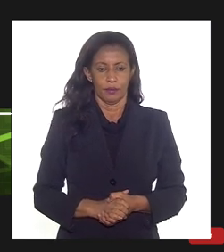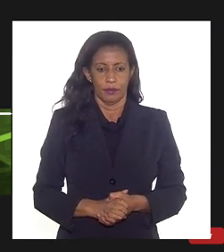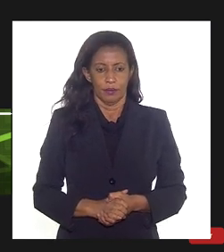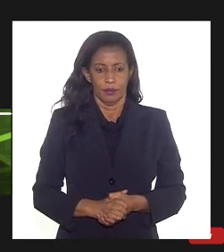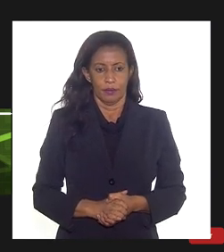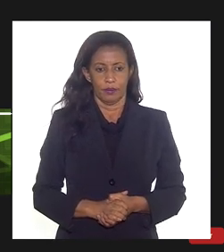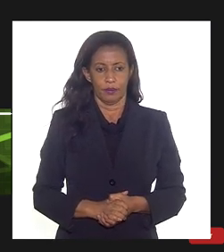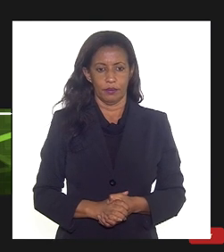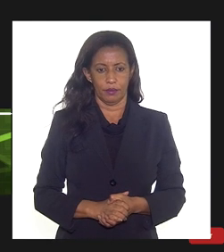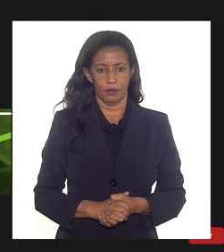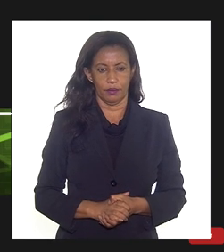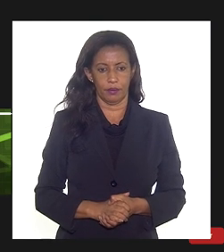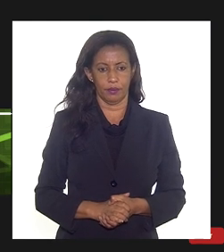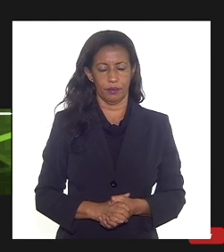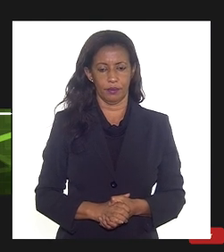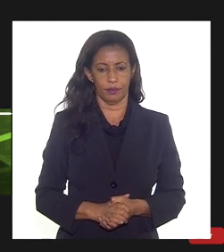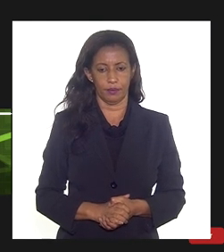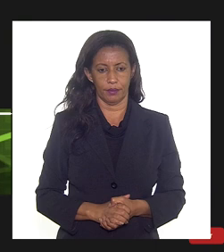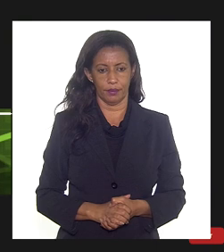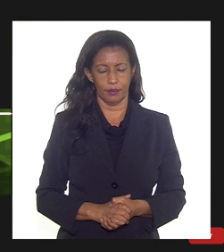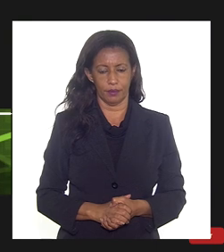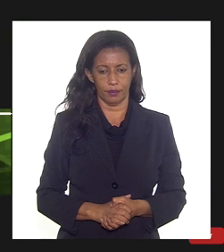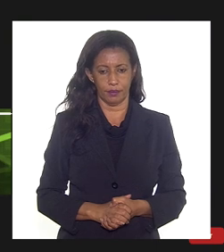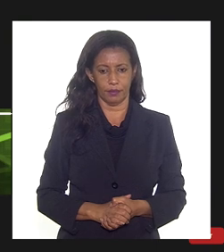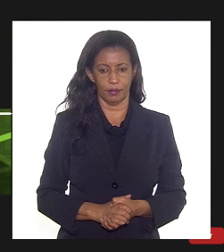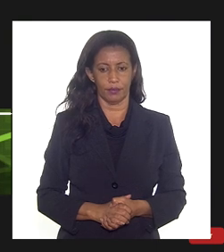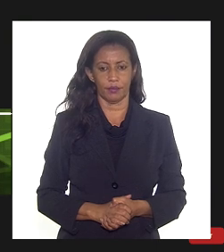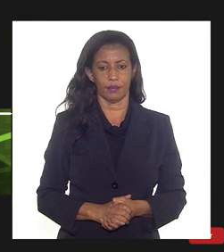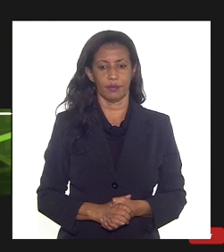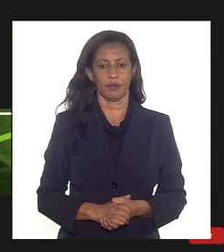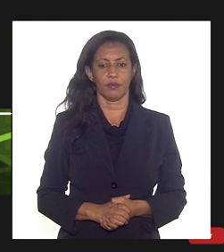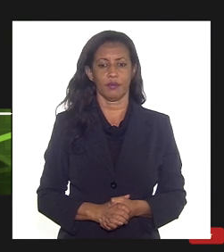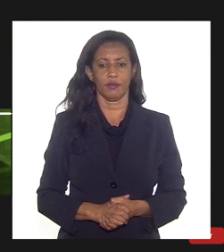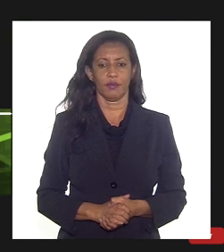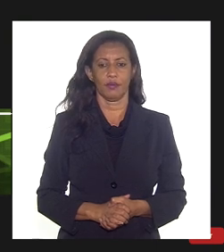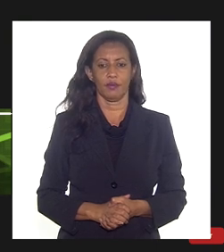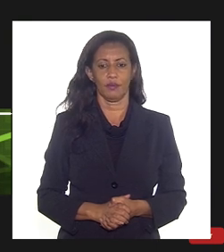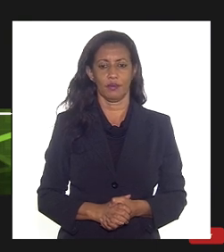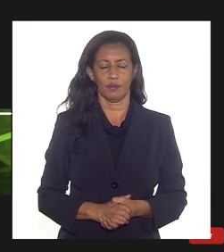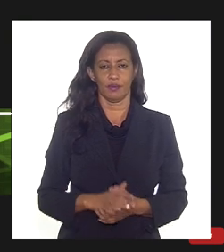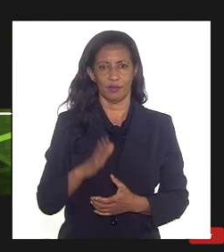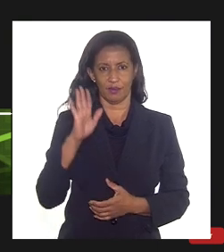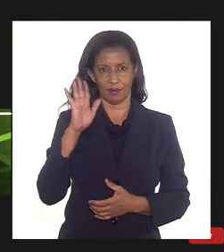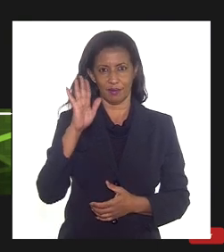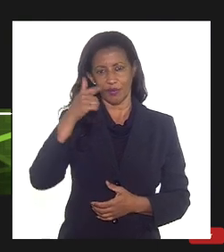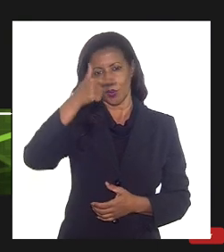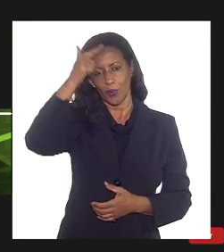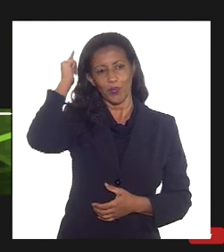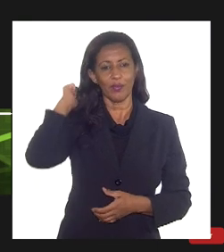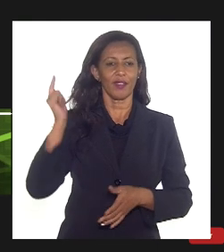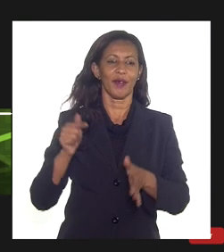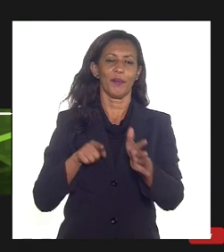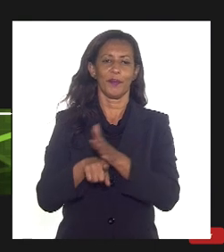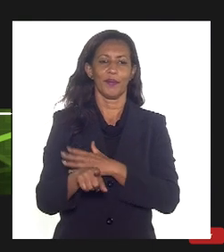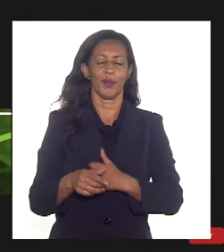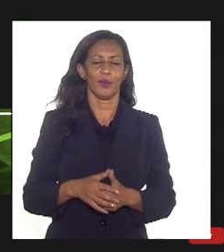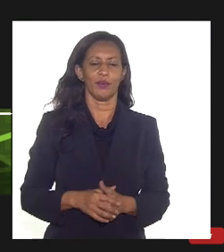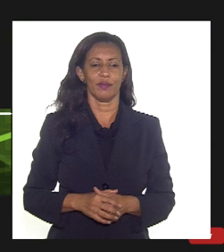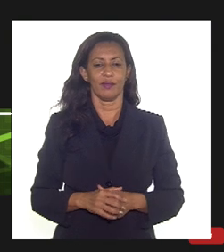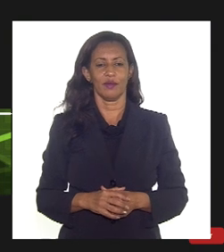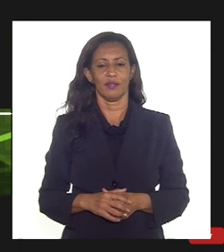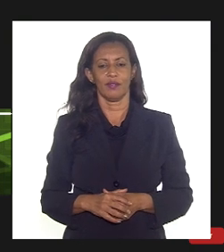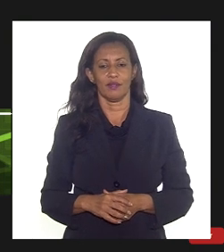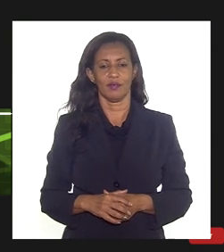vou passar adiante aqui deputado doutor doutor Alvaro um comentário só por favor em relação ao